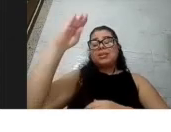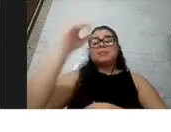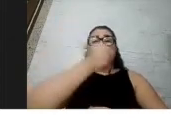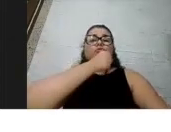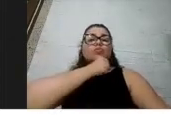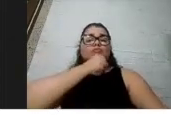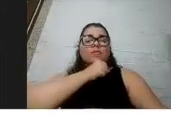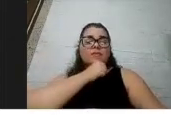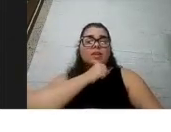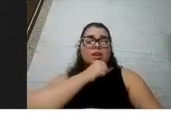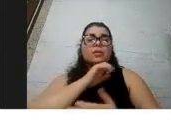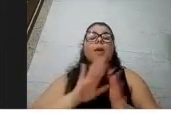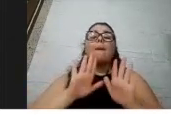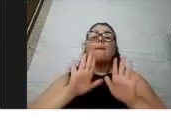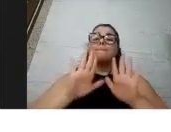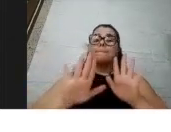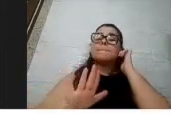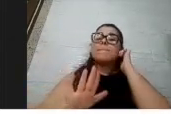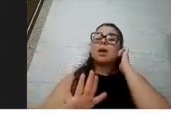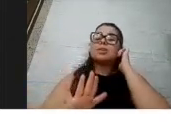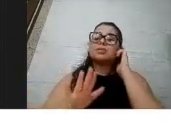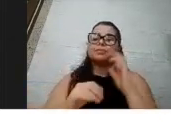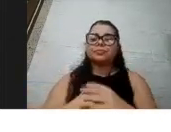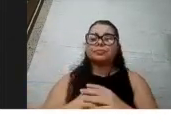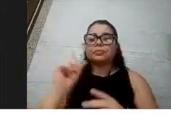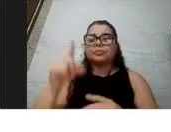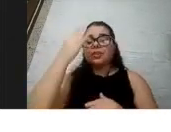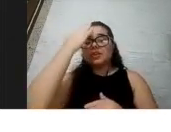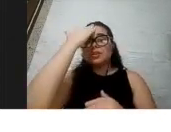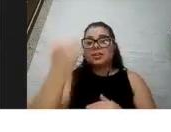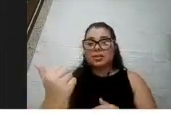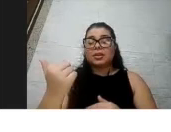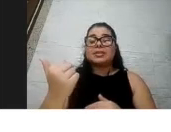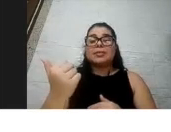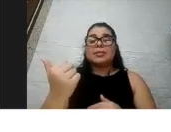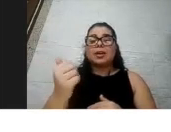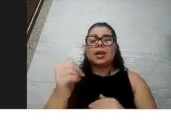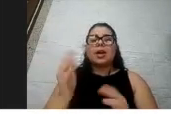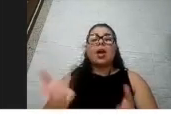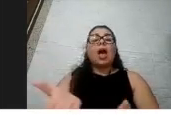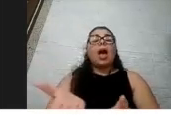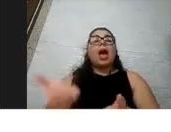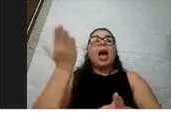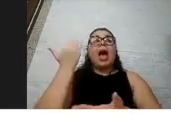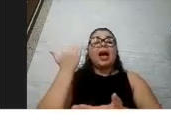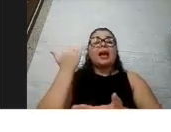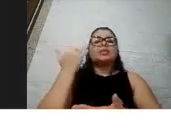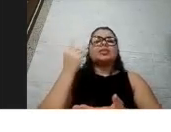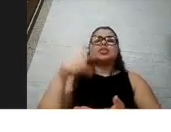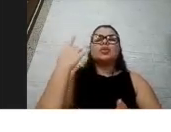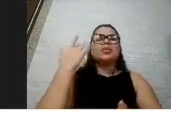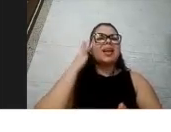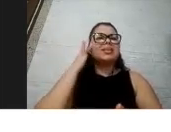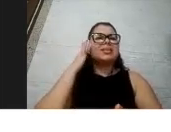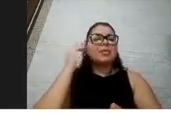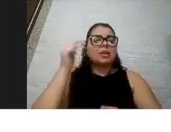questão ainda polêmica nas crianças, a gente sabe já que elas, porque antes achavam que quase não transmitem o